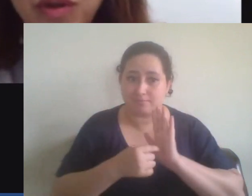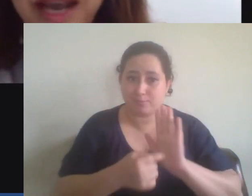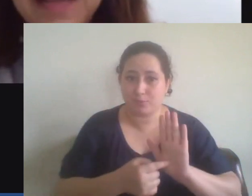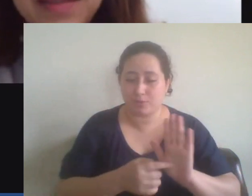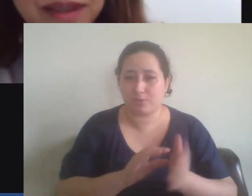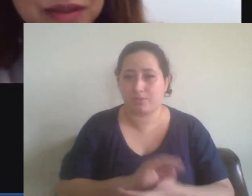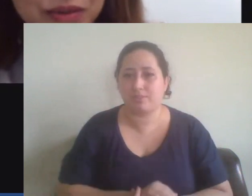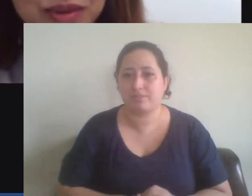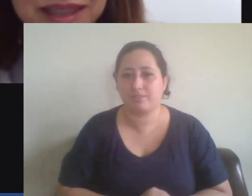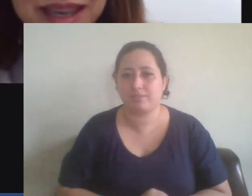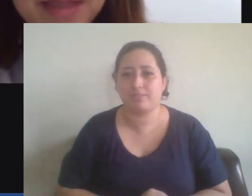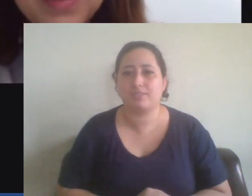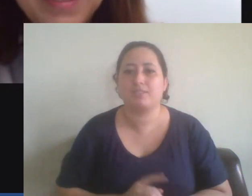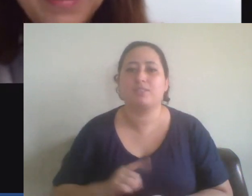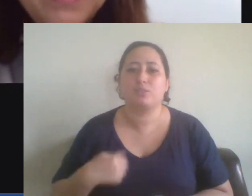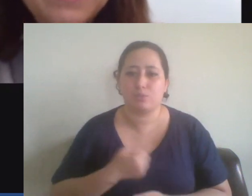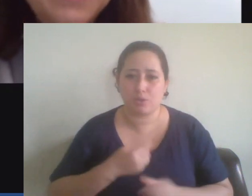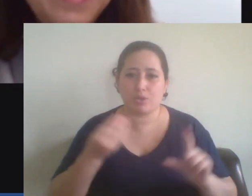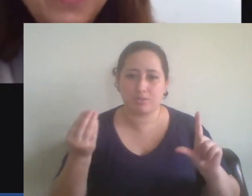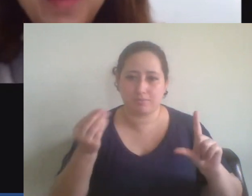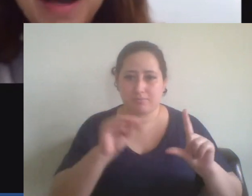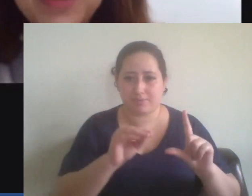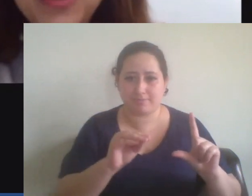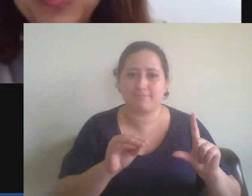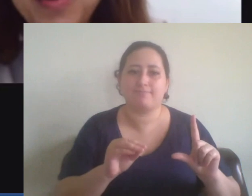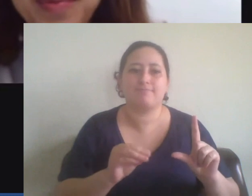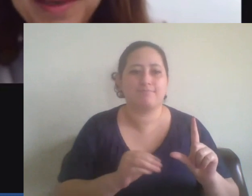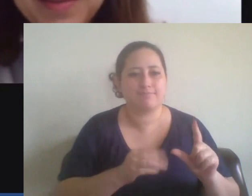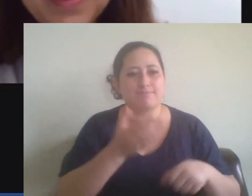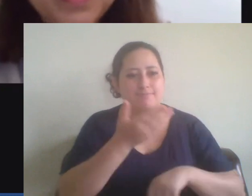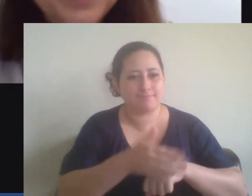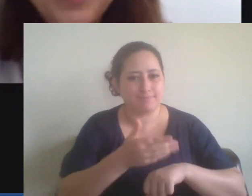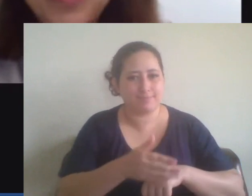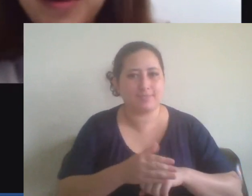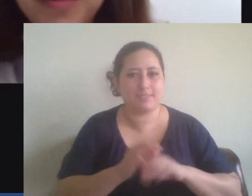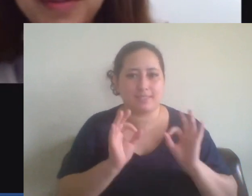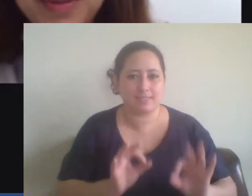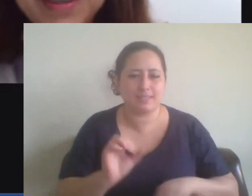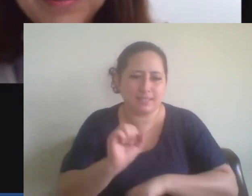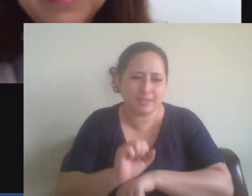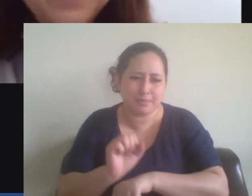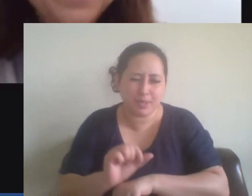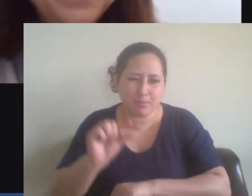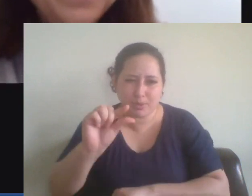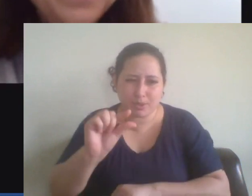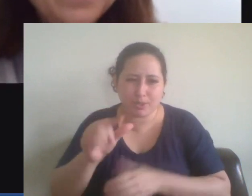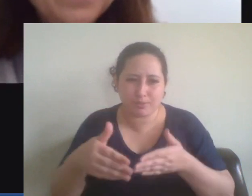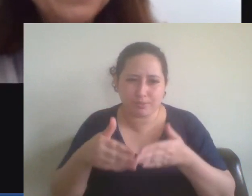pouco tínhamos colocado e estava tudo certo. Aguarde um momento, por favor.